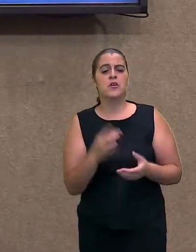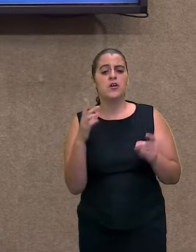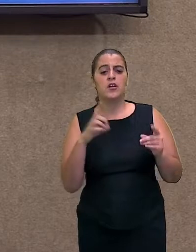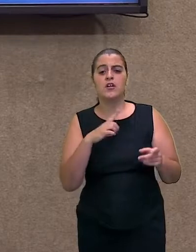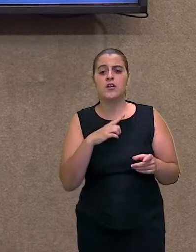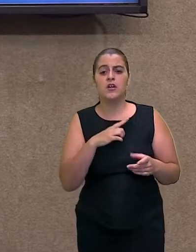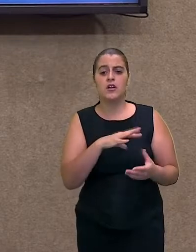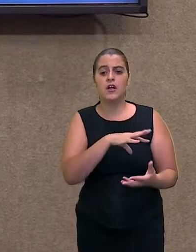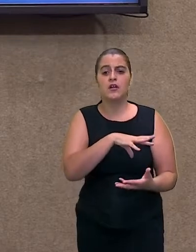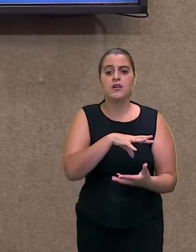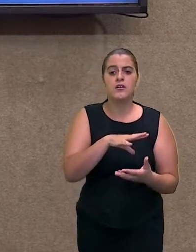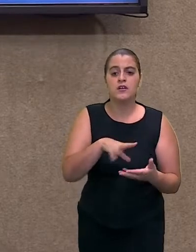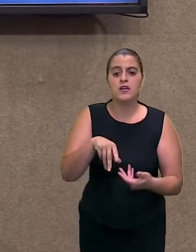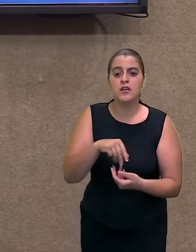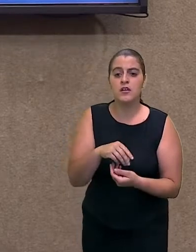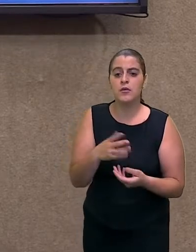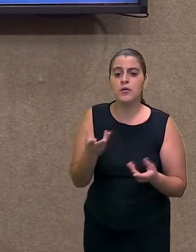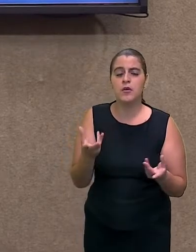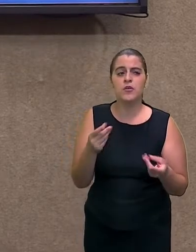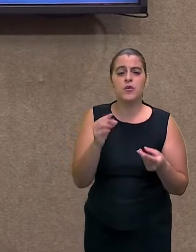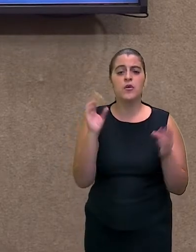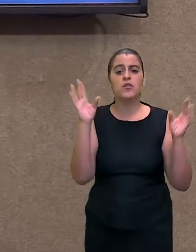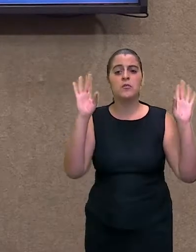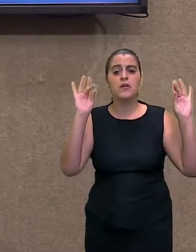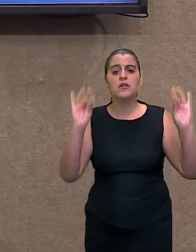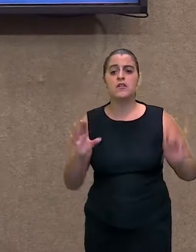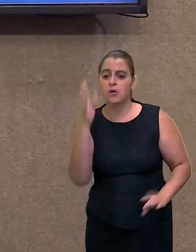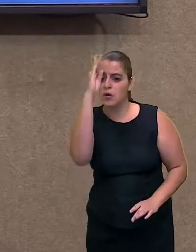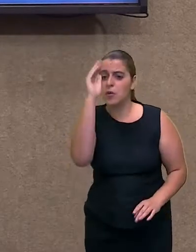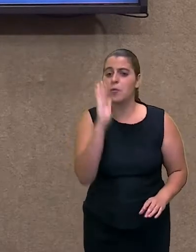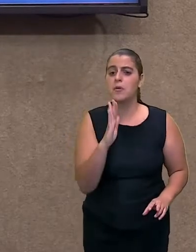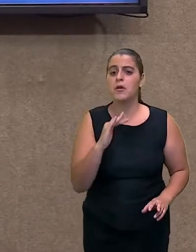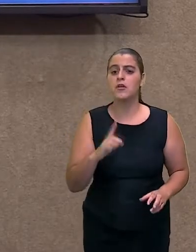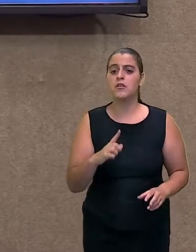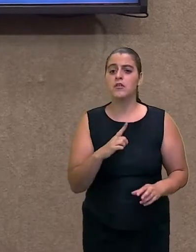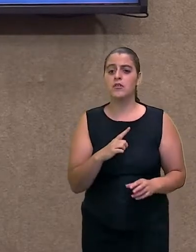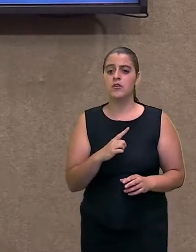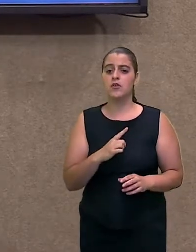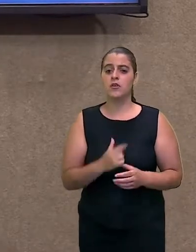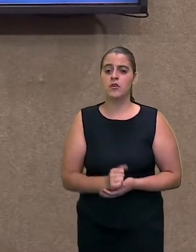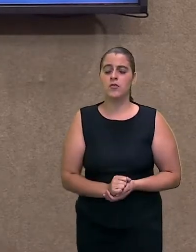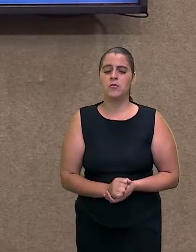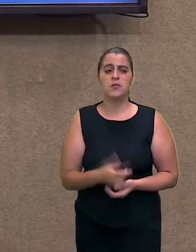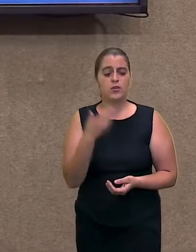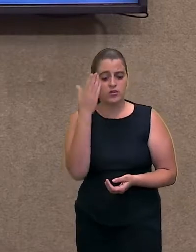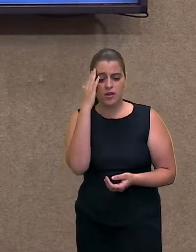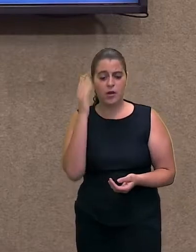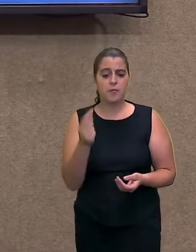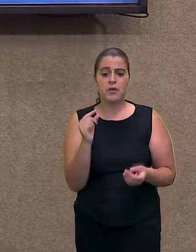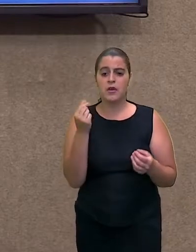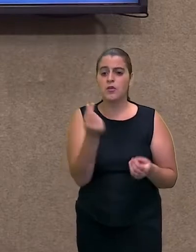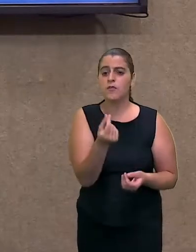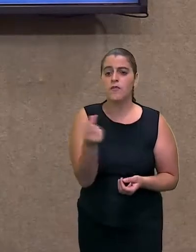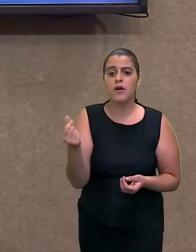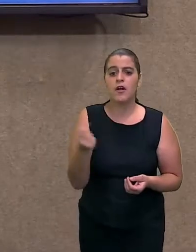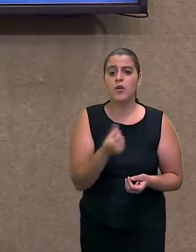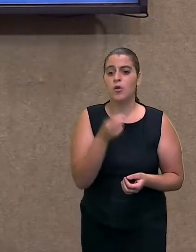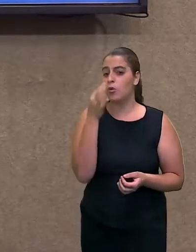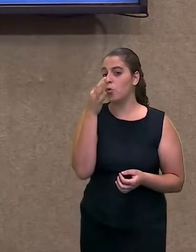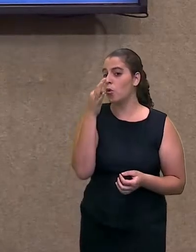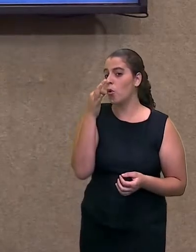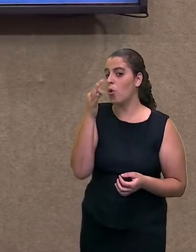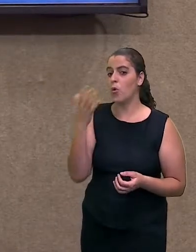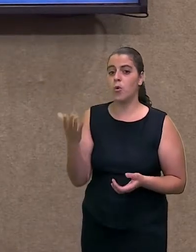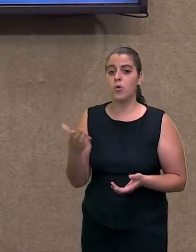que eles estavam pisando. Do valor que a terra tinha. Eles não tinham noção das preciosidades